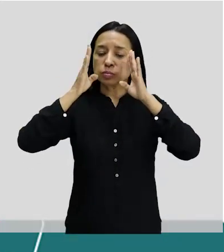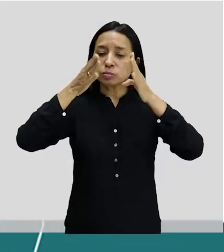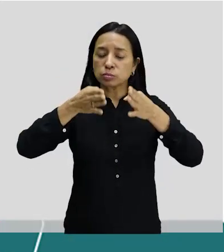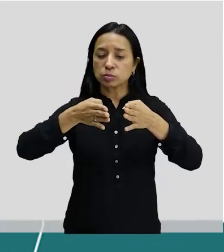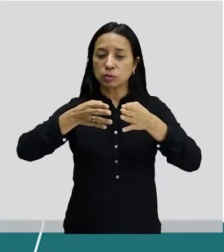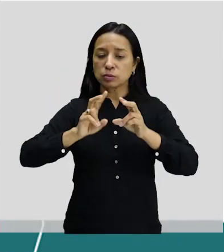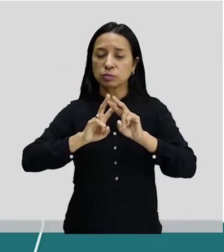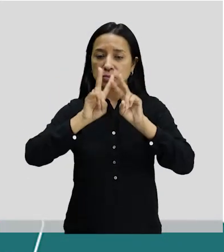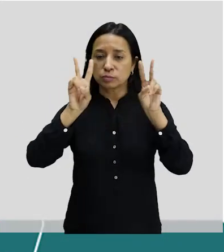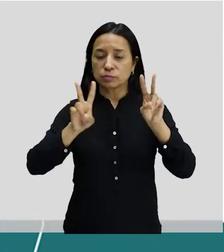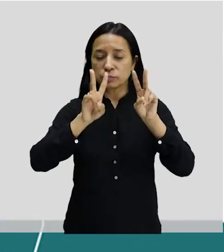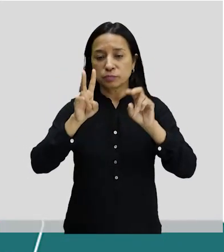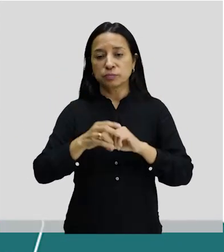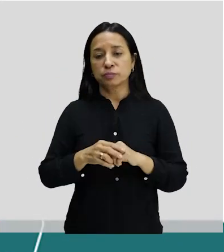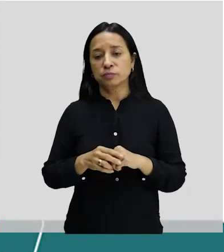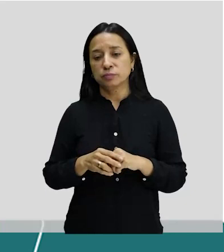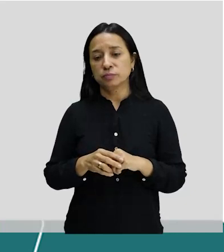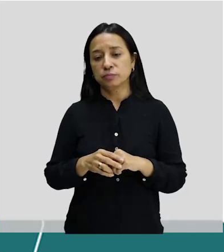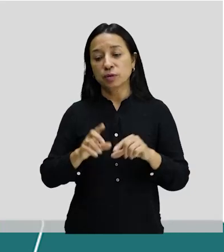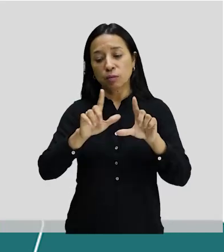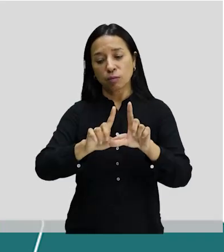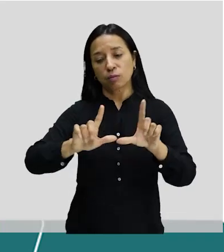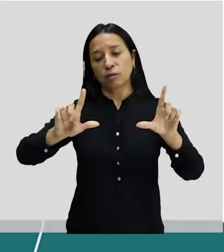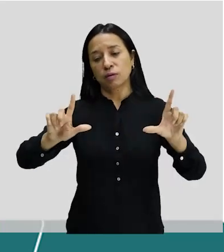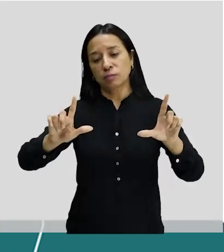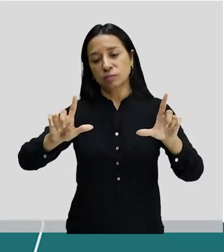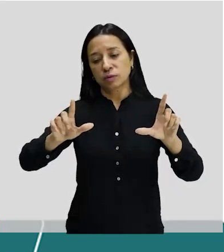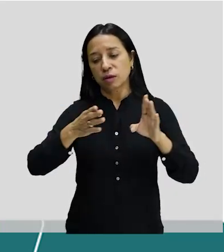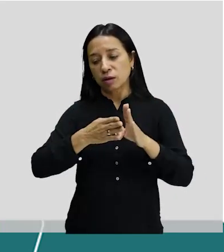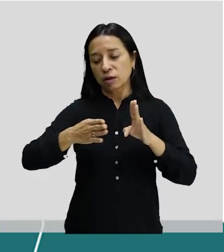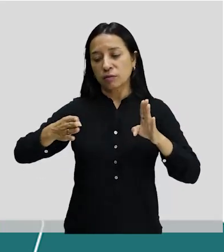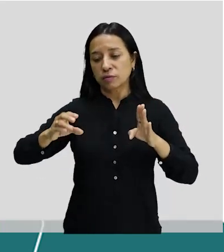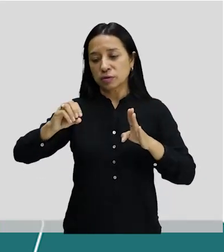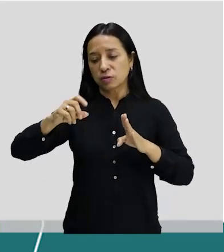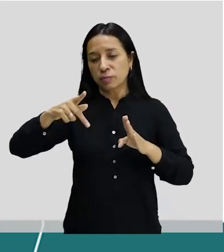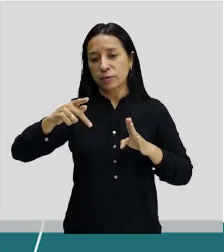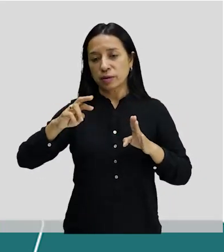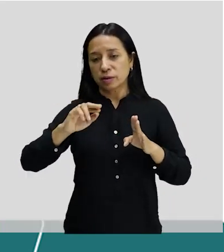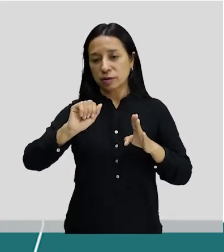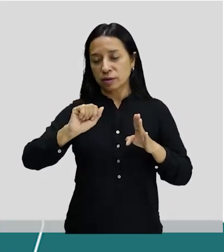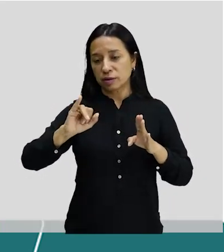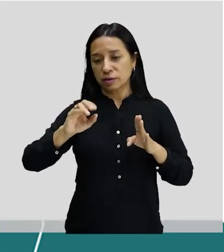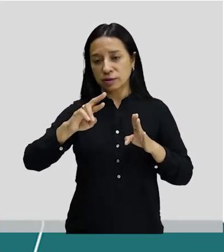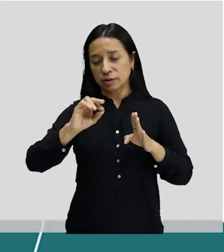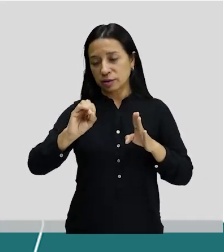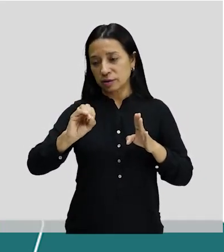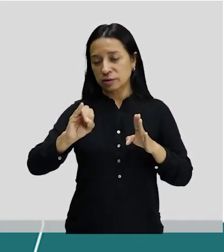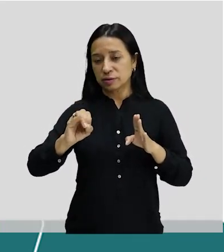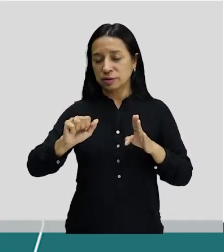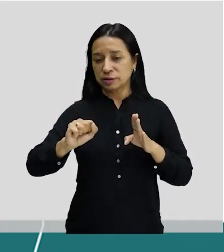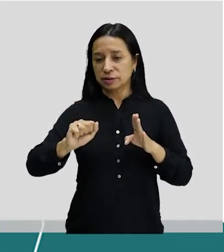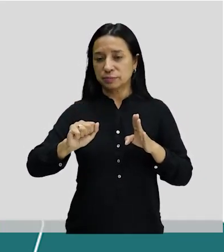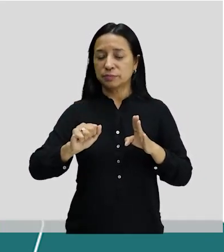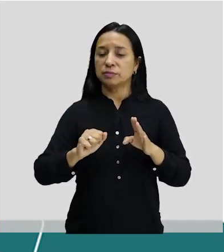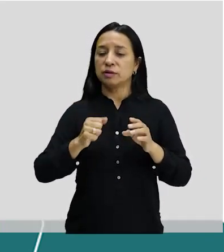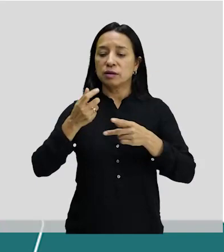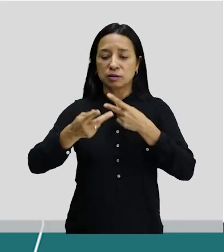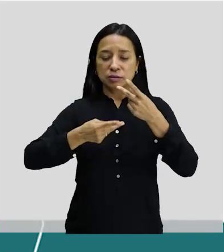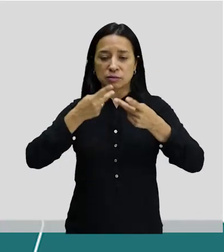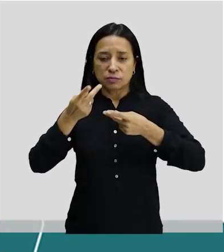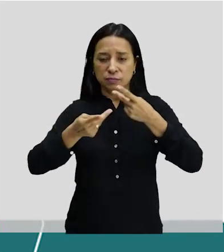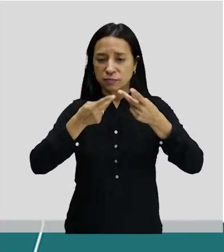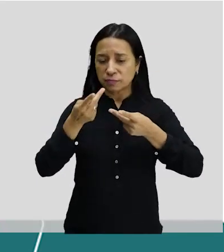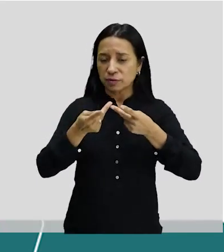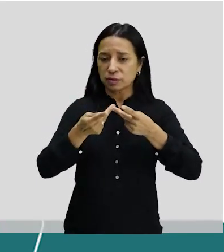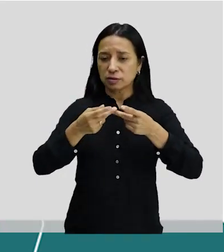visto essa obra inúmeras vezes, não só em arte, mas em arte, literatura, sociologia, filosofia, que fala sobre esse processo